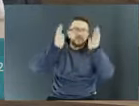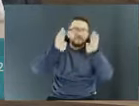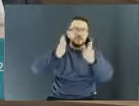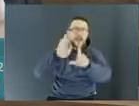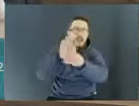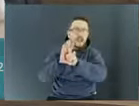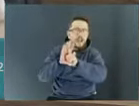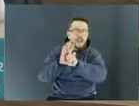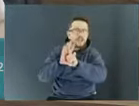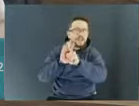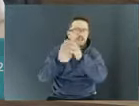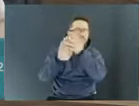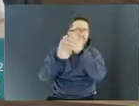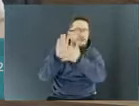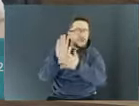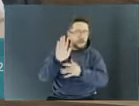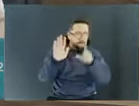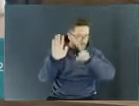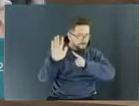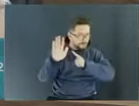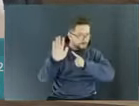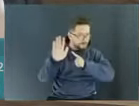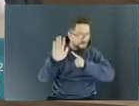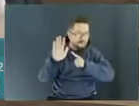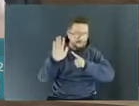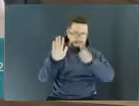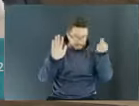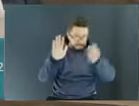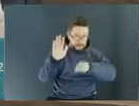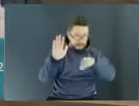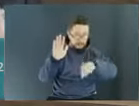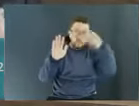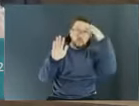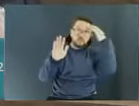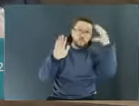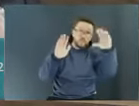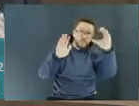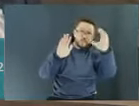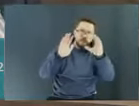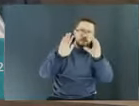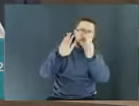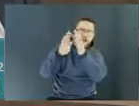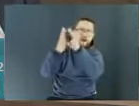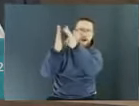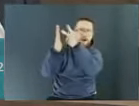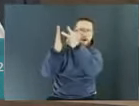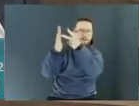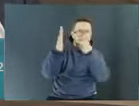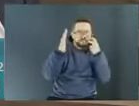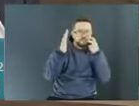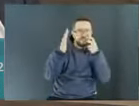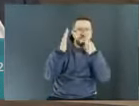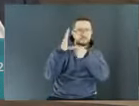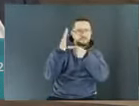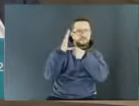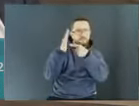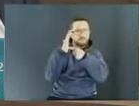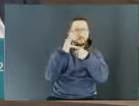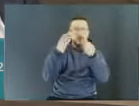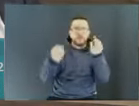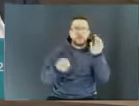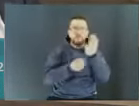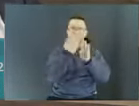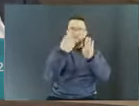nós podemos seguir, nos basear, se já foram aprovados até, legislações que são adequadas, que são exemplos para que a gente